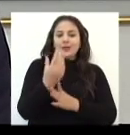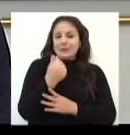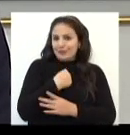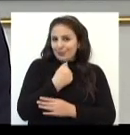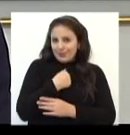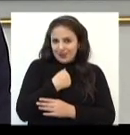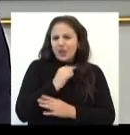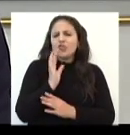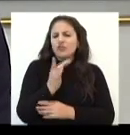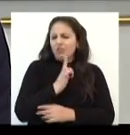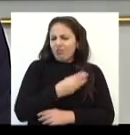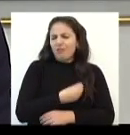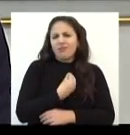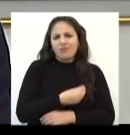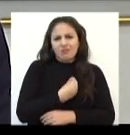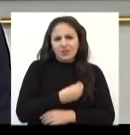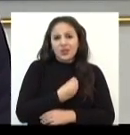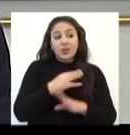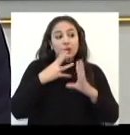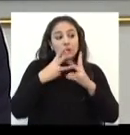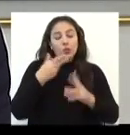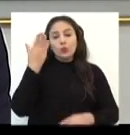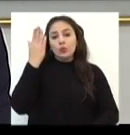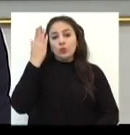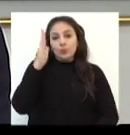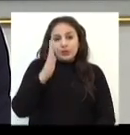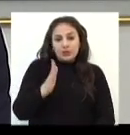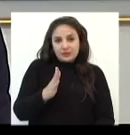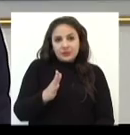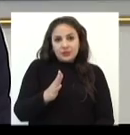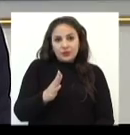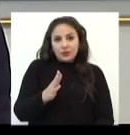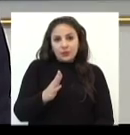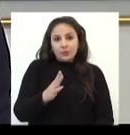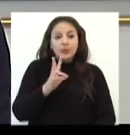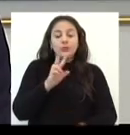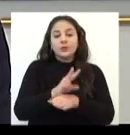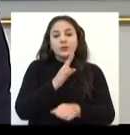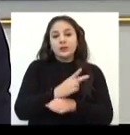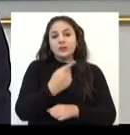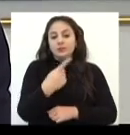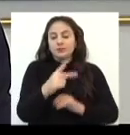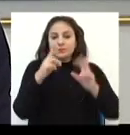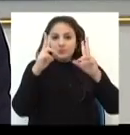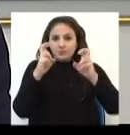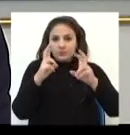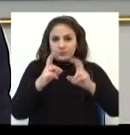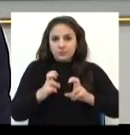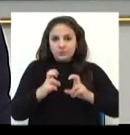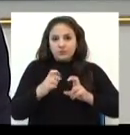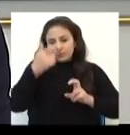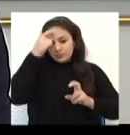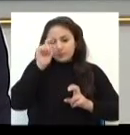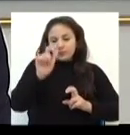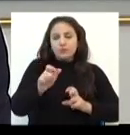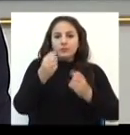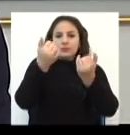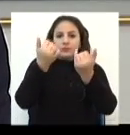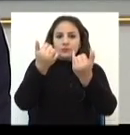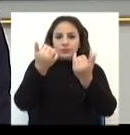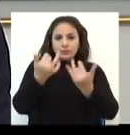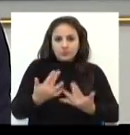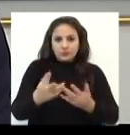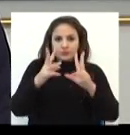existe em todo o Brasil, de um mês para se tratar desse assunto, para se conscientizar desse assunto.